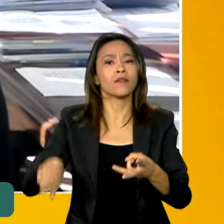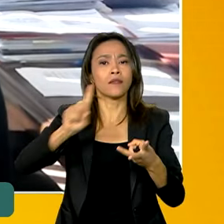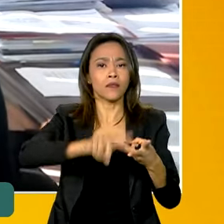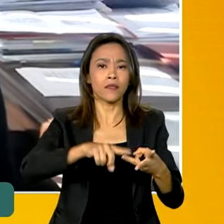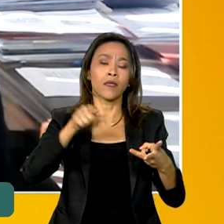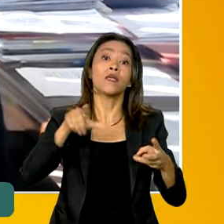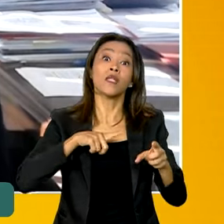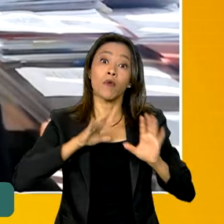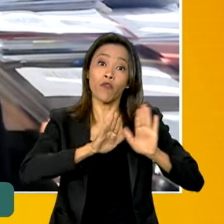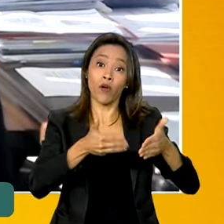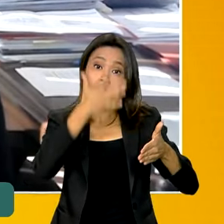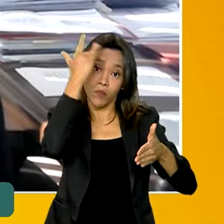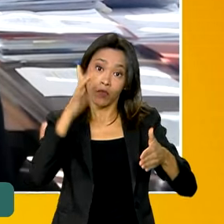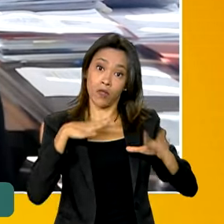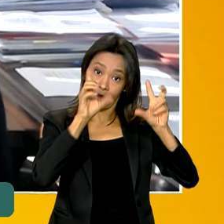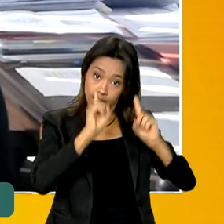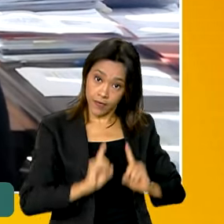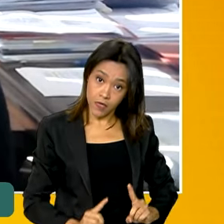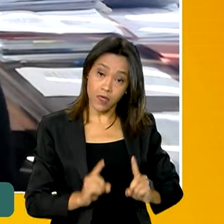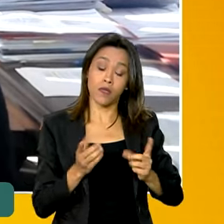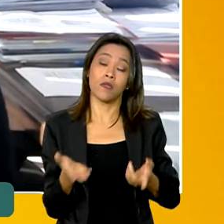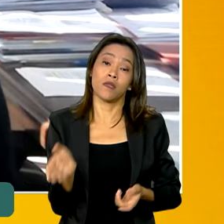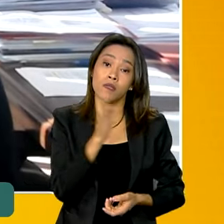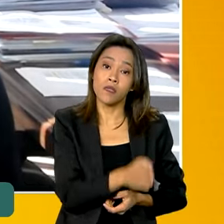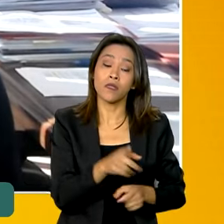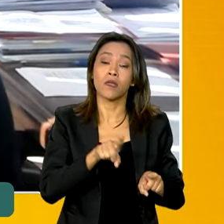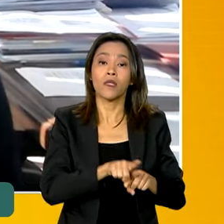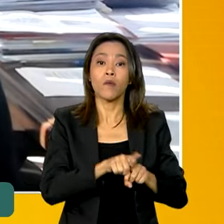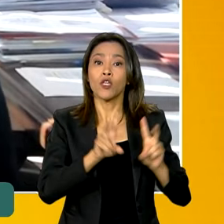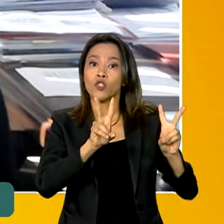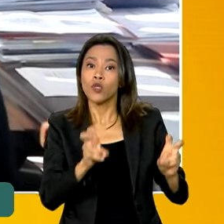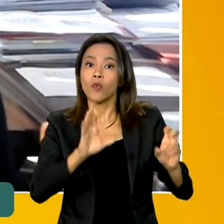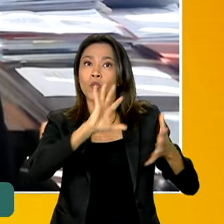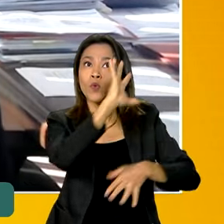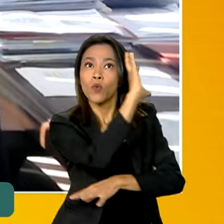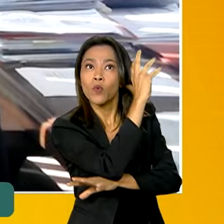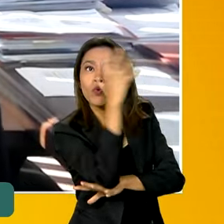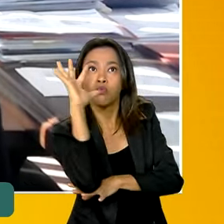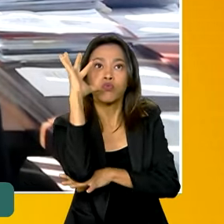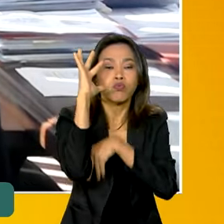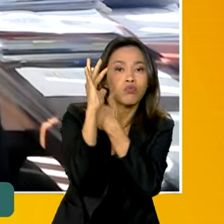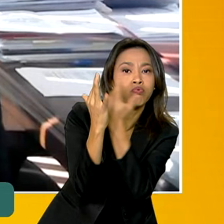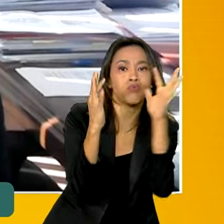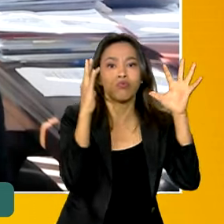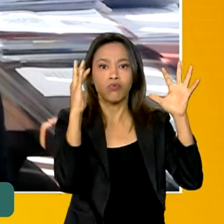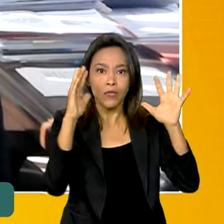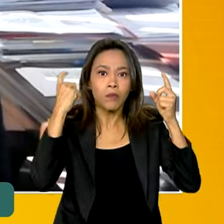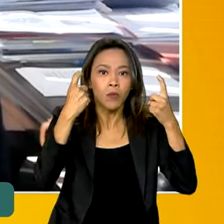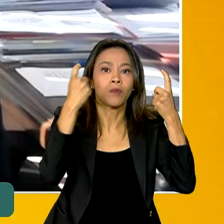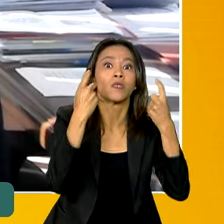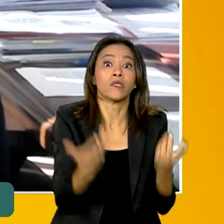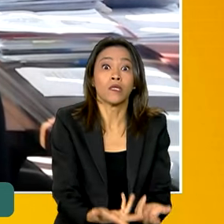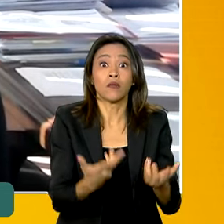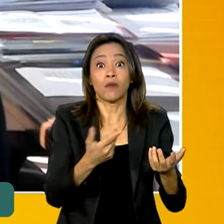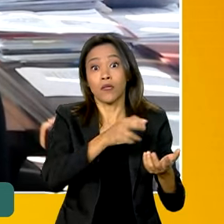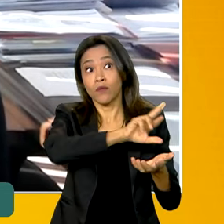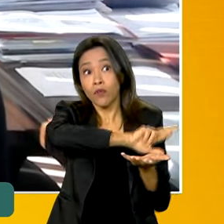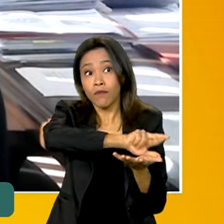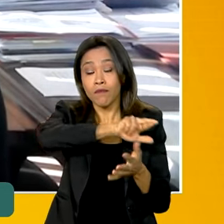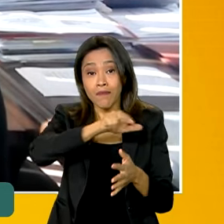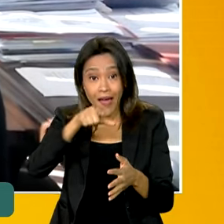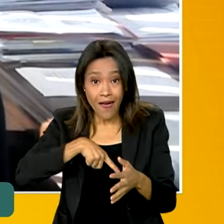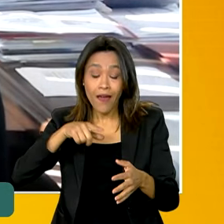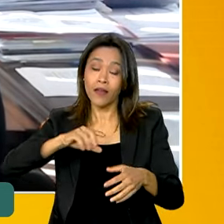pessoas com deficiência, essa clivagem ambiental que atravessa todo o programa. Então, são mecanismos de